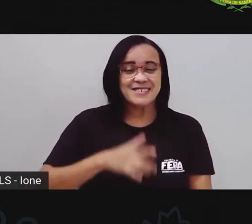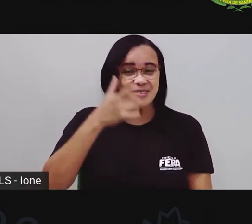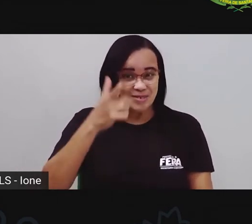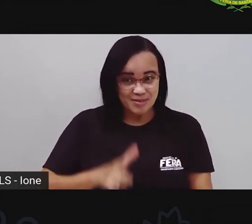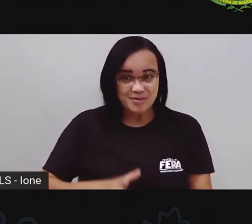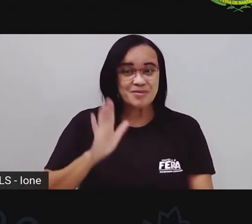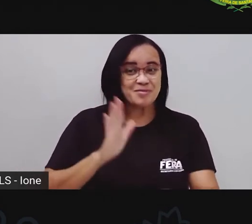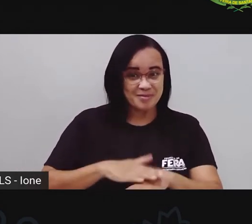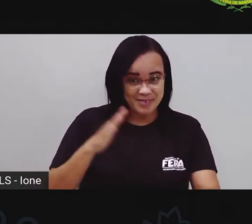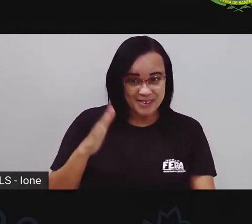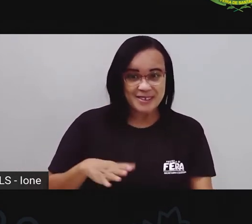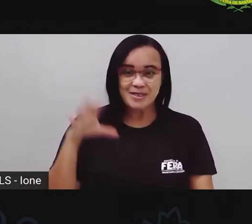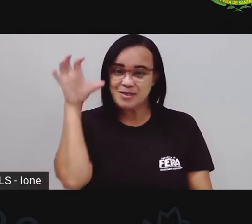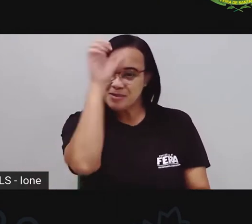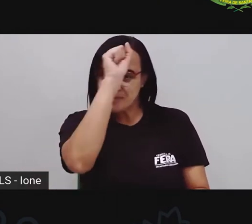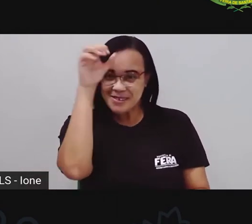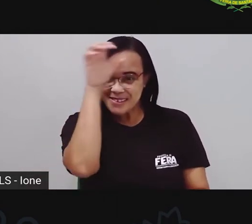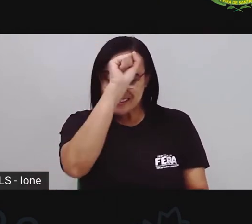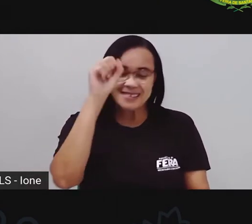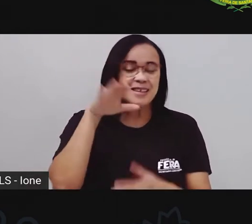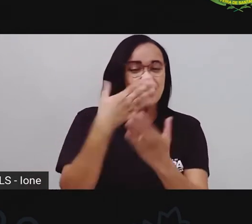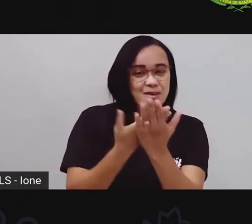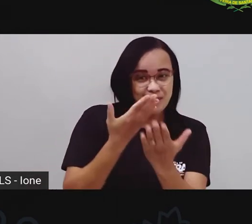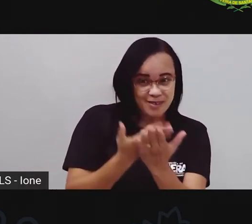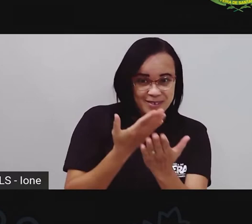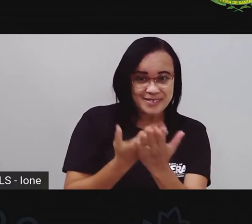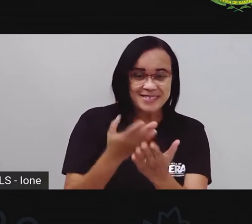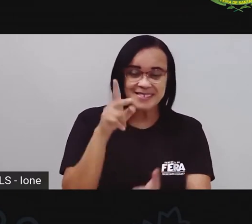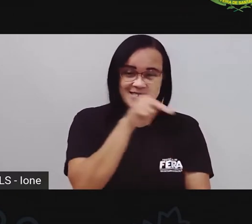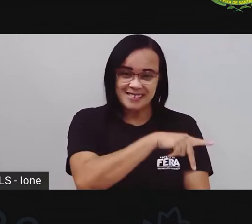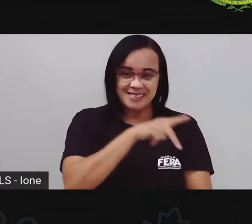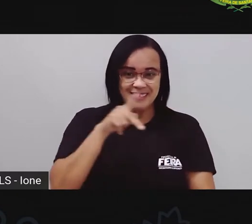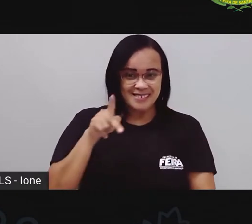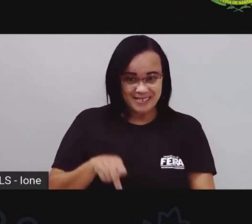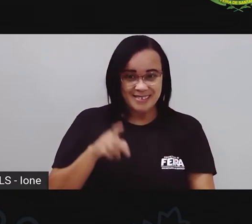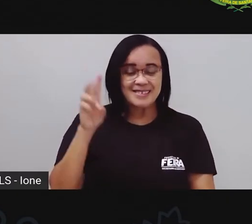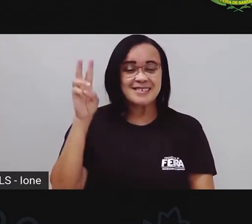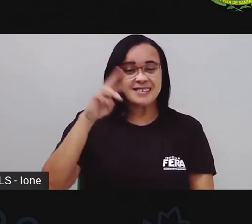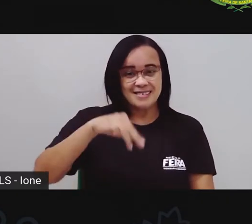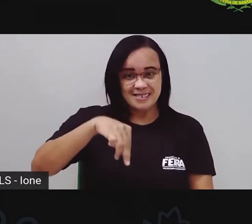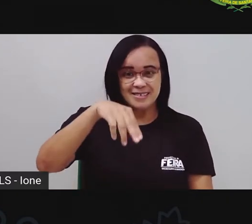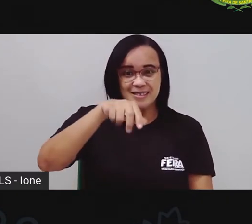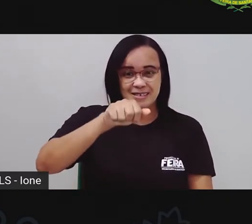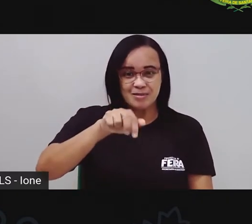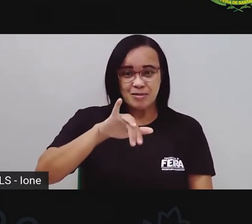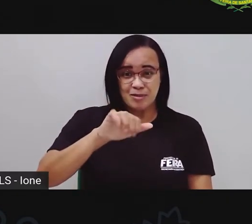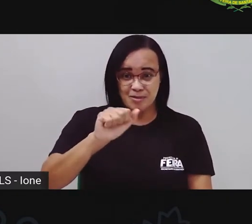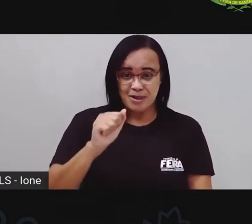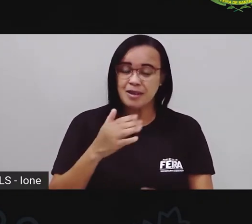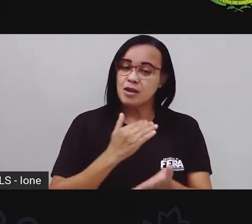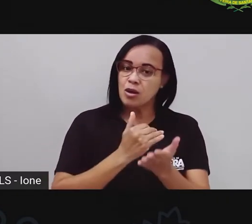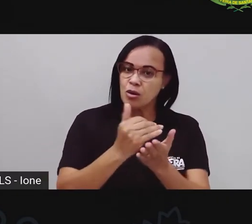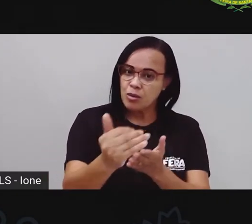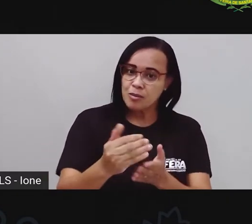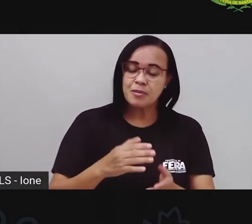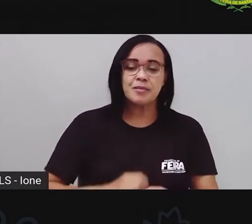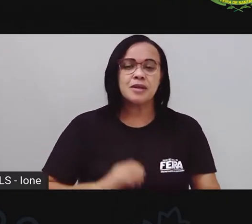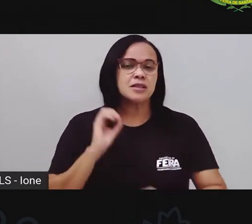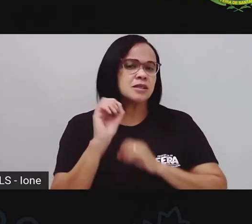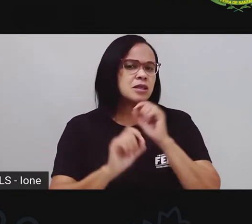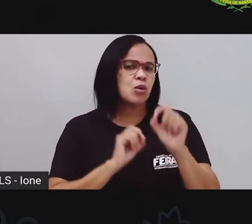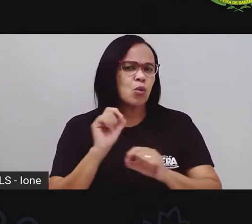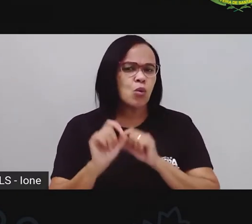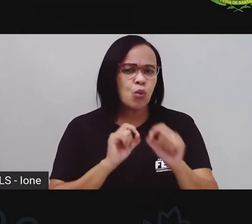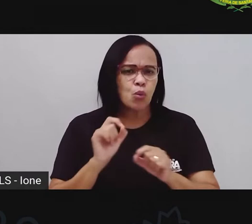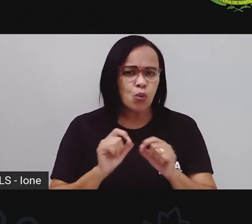conhecimento, mais uma aula de Pró Maria. Todo mundo aí animado, né? Mas vamos começar com as nossas orientações.